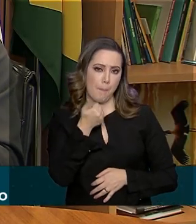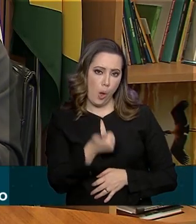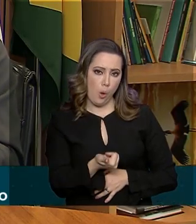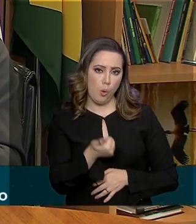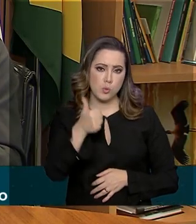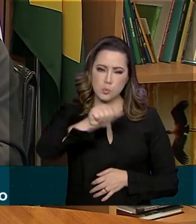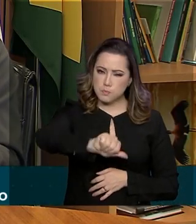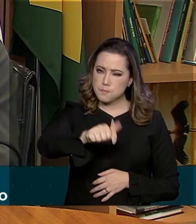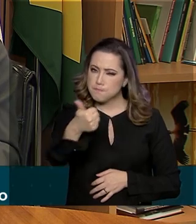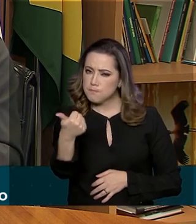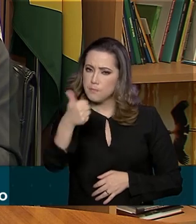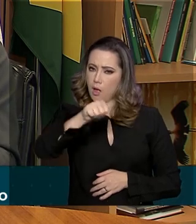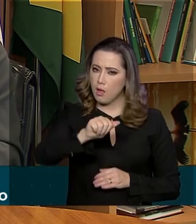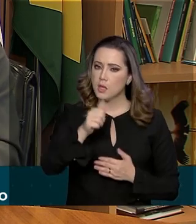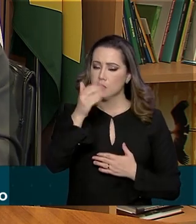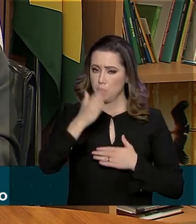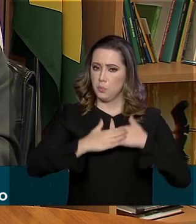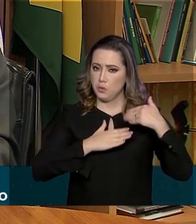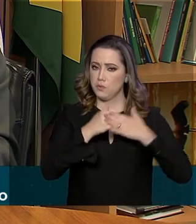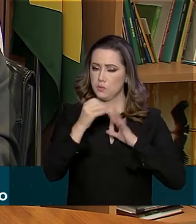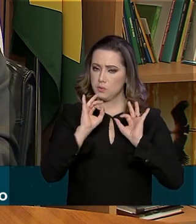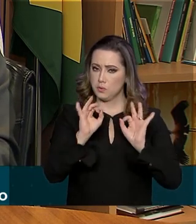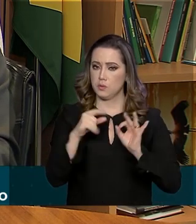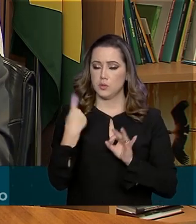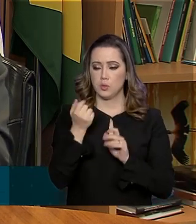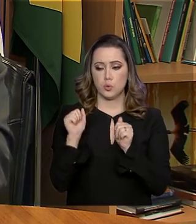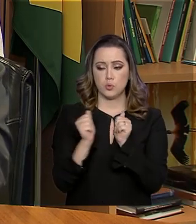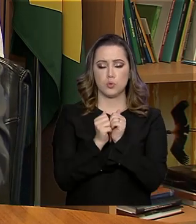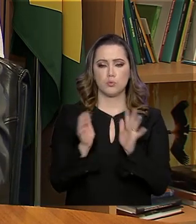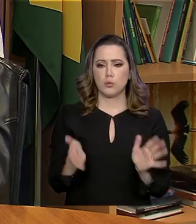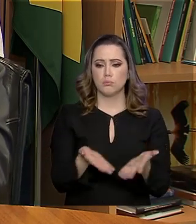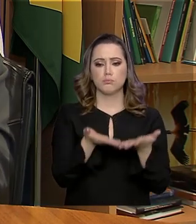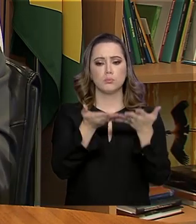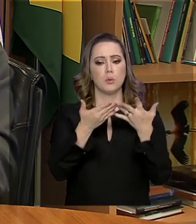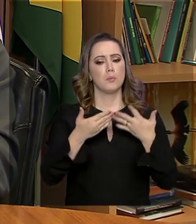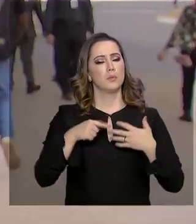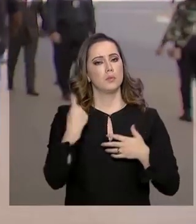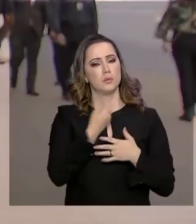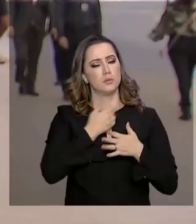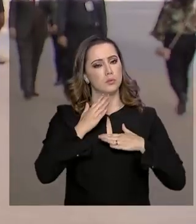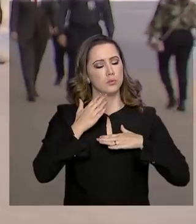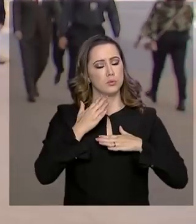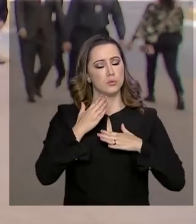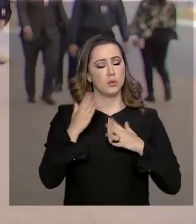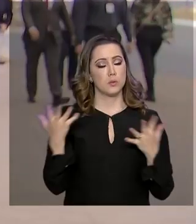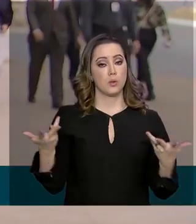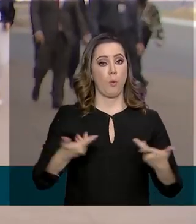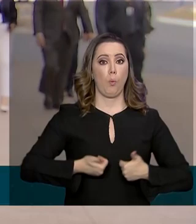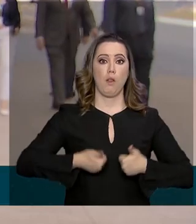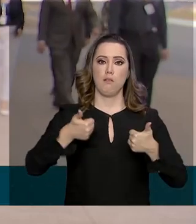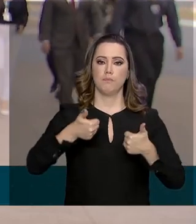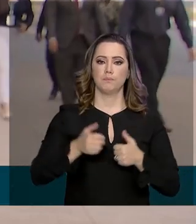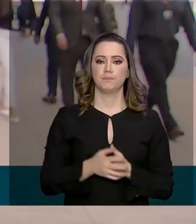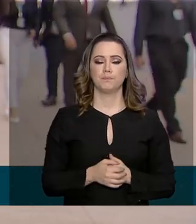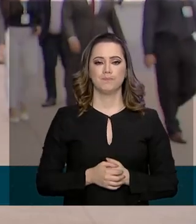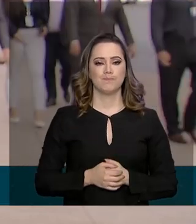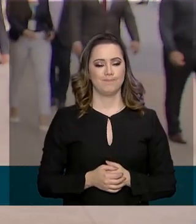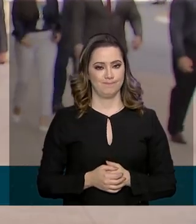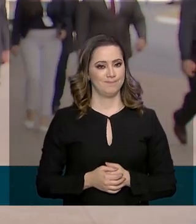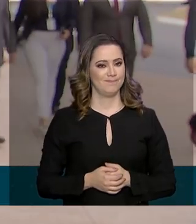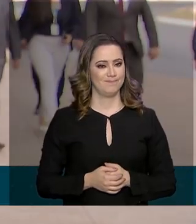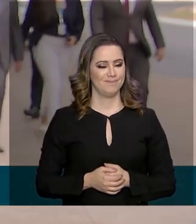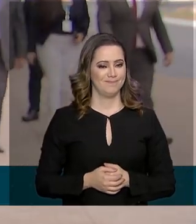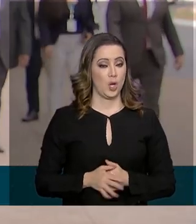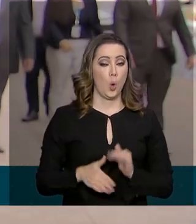tem, para que possamos trabalhar todos juntos e elevando nossa qualidade. O crescimento da economia brasileira trouxe